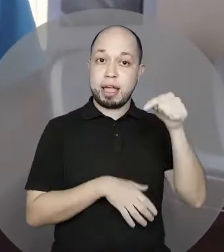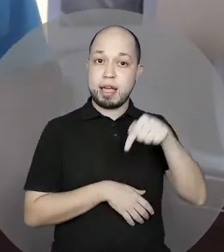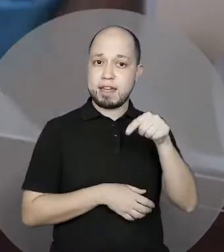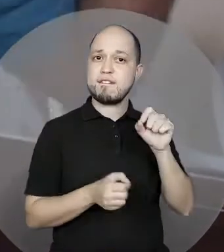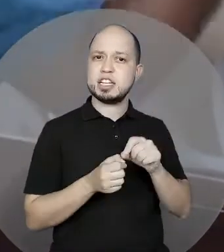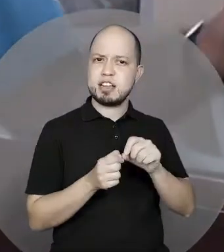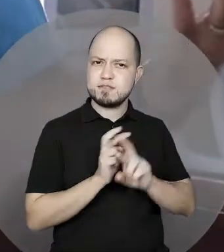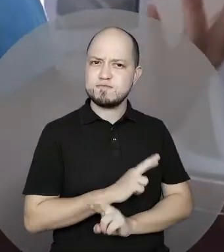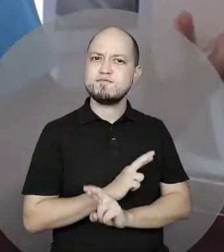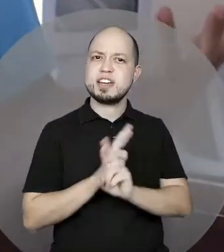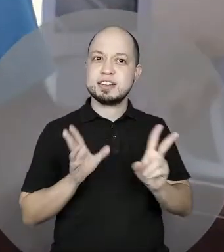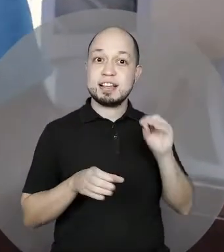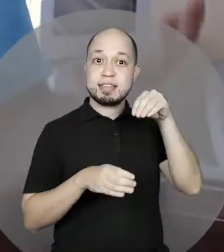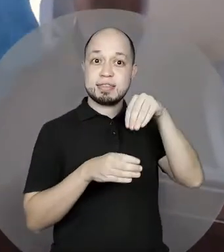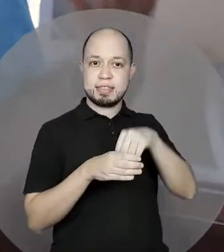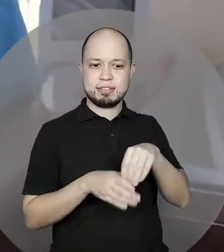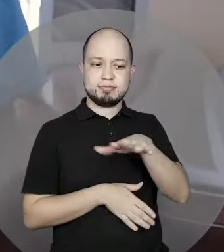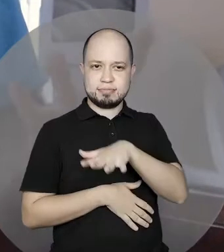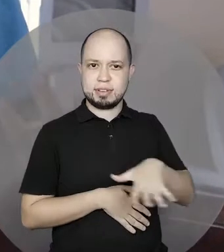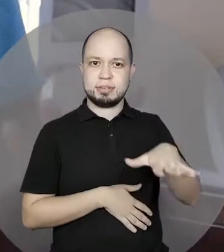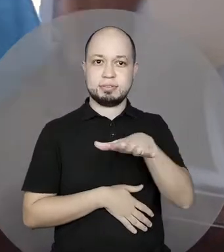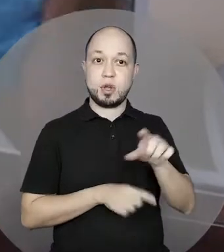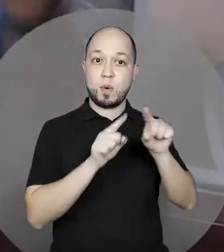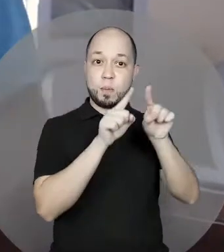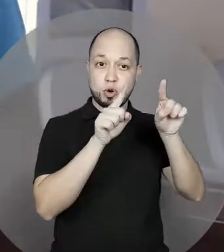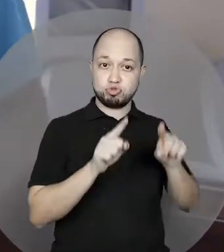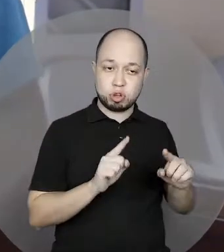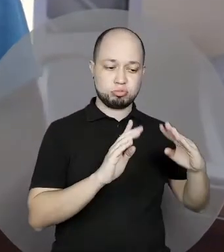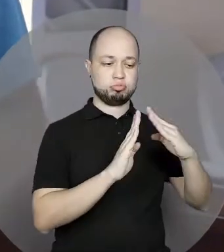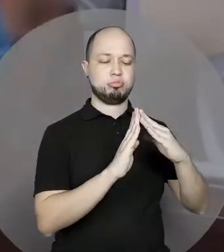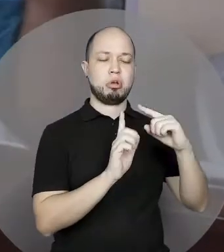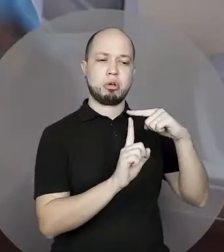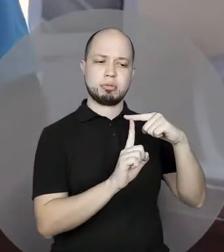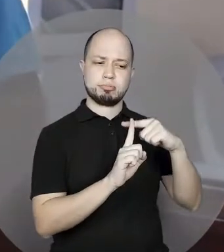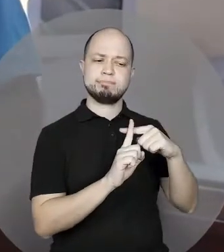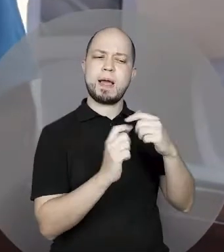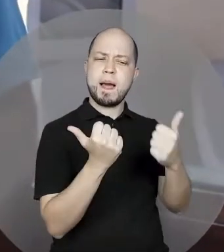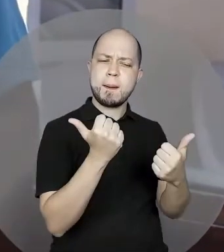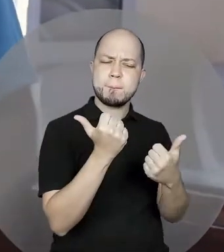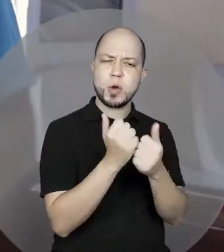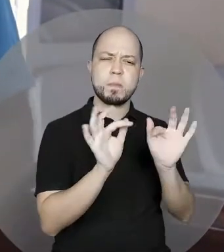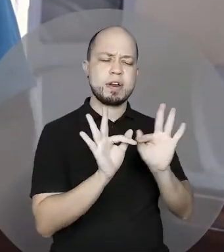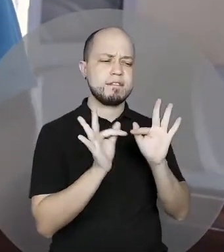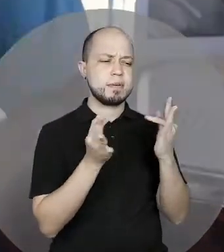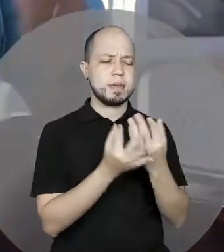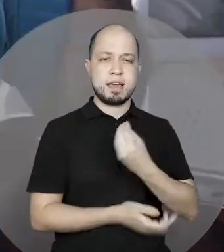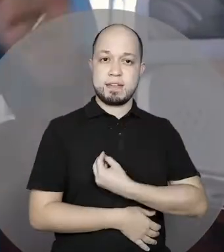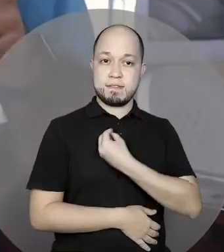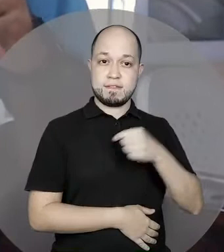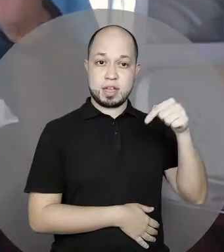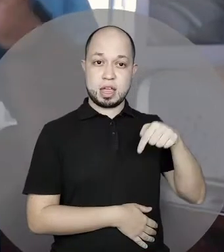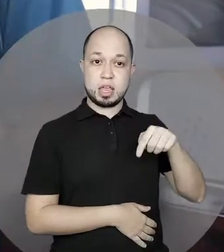nosso bairro. Nosso projeto, a nossa igreja é um ponto de apoio para essas famílias, famílias que vivem aqui no bairro do Bom Jardim.